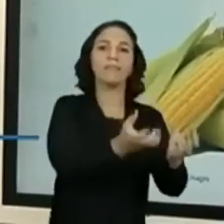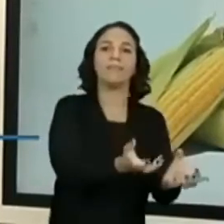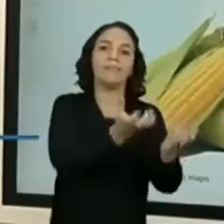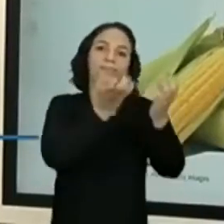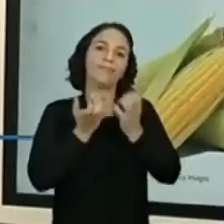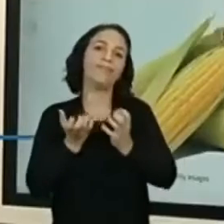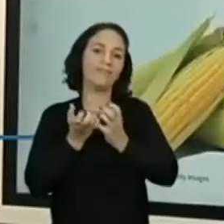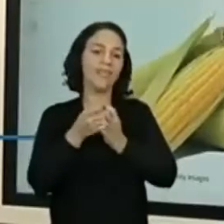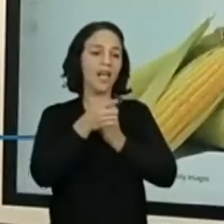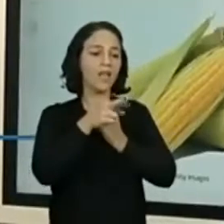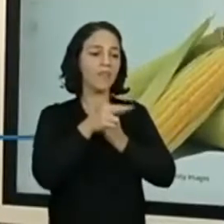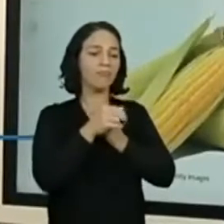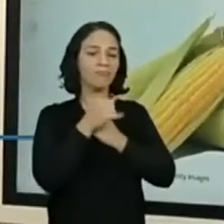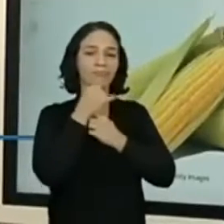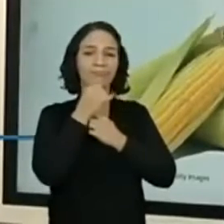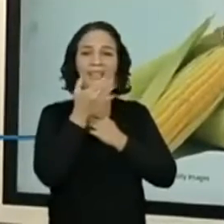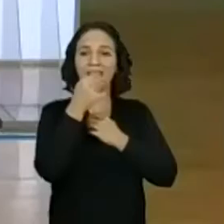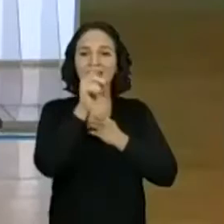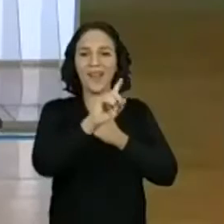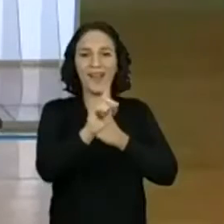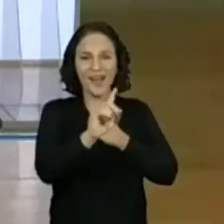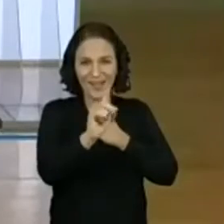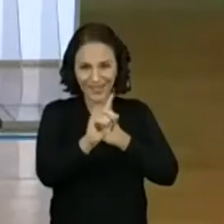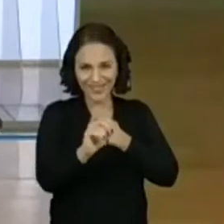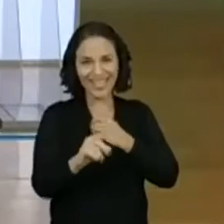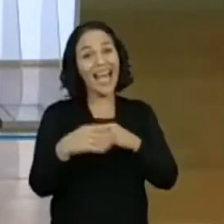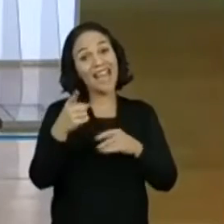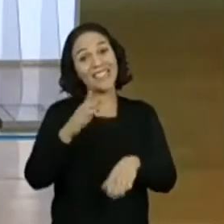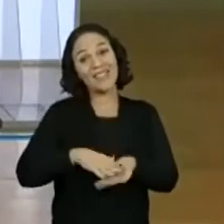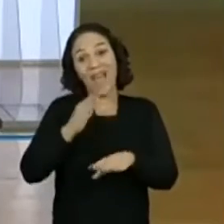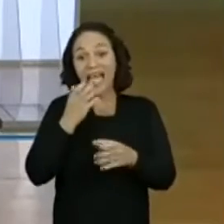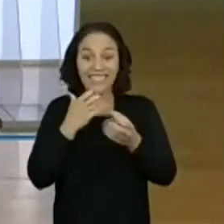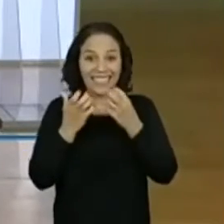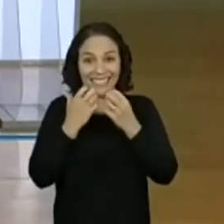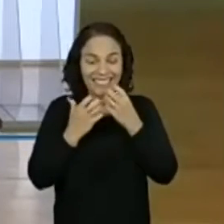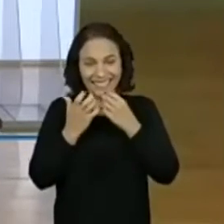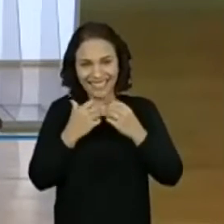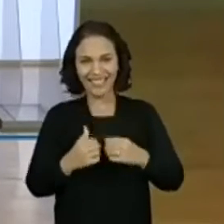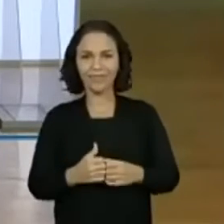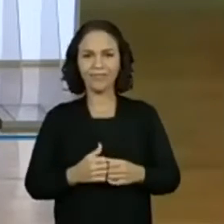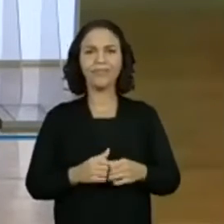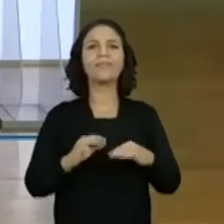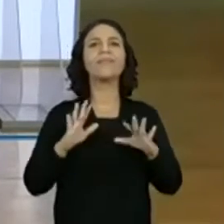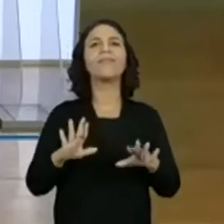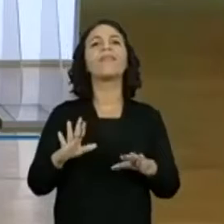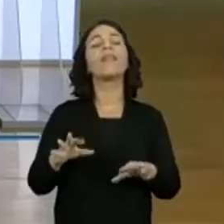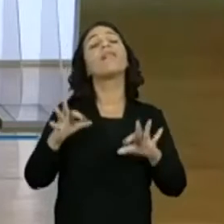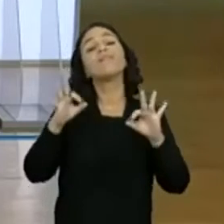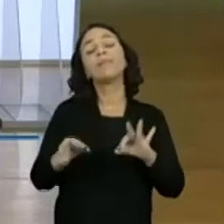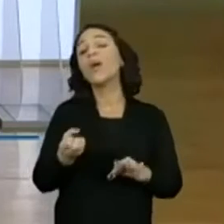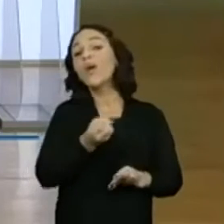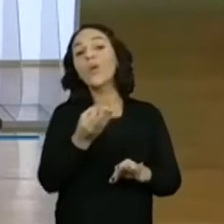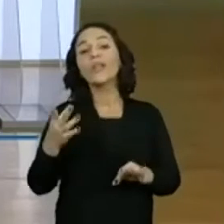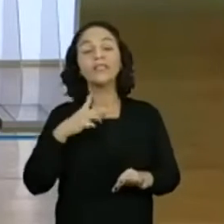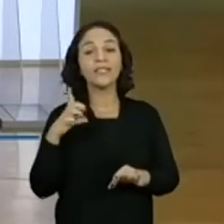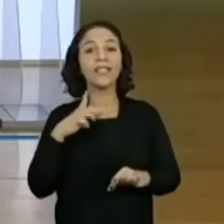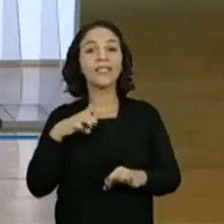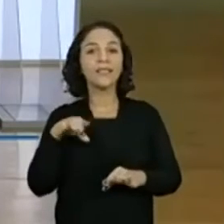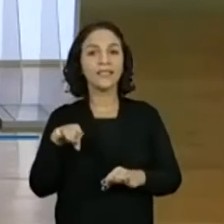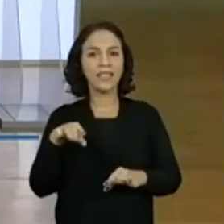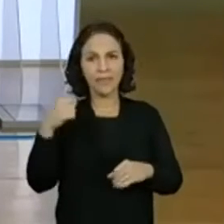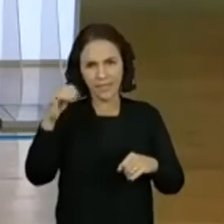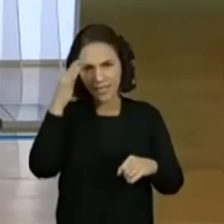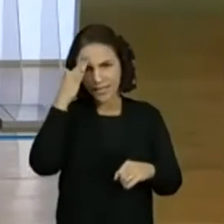ali para comer, para degustar. E a professora Márcia falou assim, e quantos grãos tinha afinal? Quando a gente estima, a gente